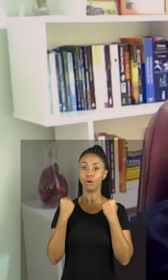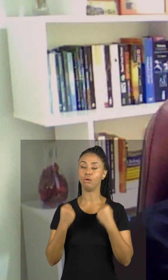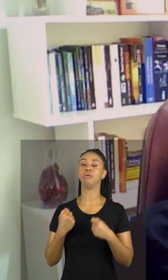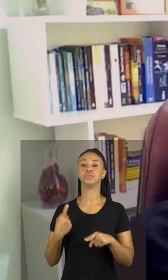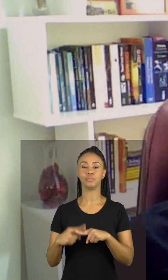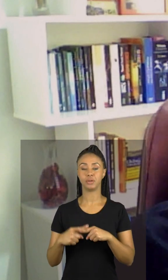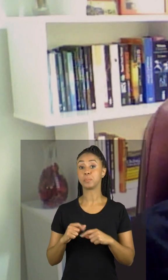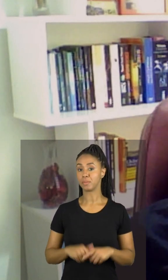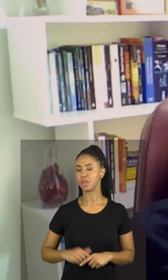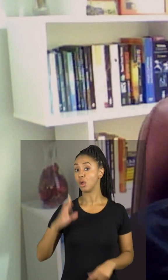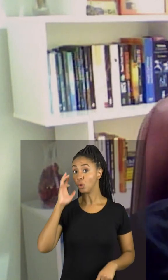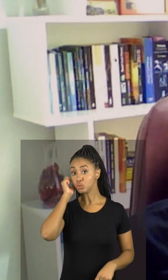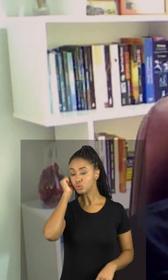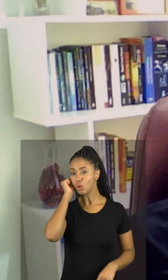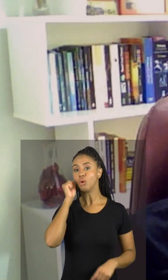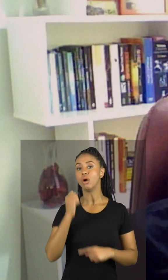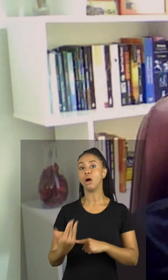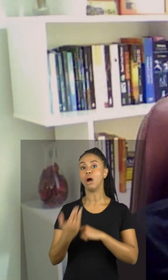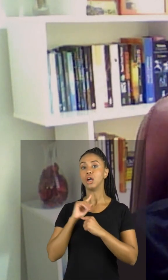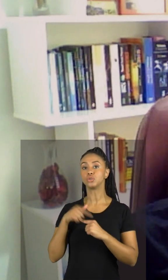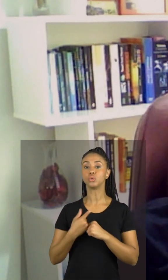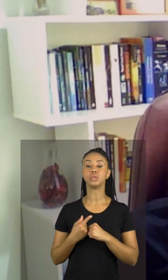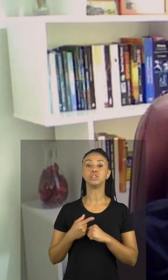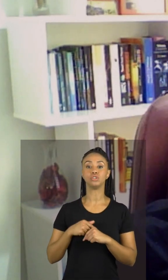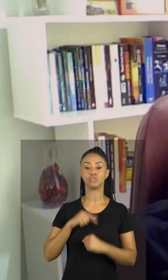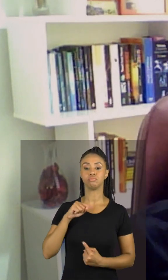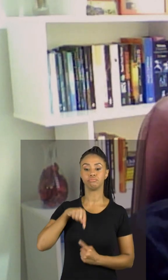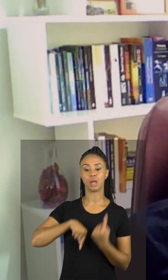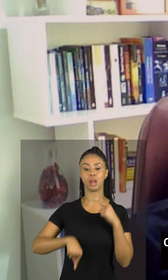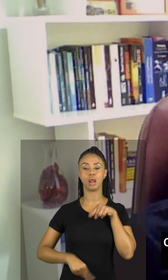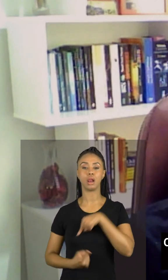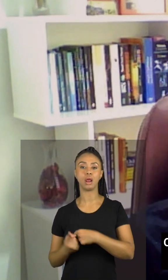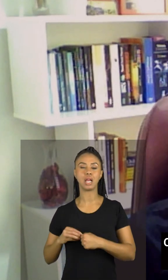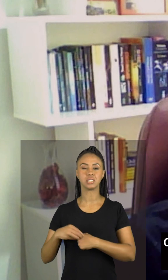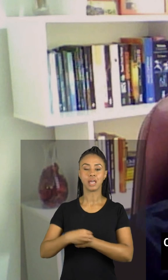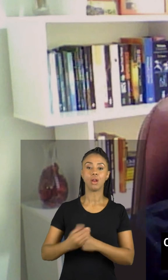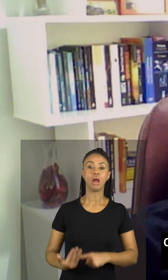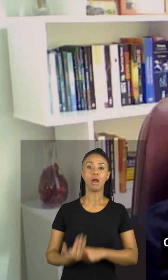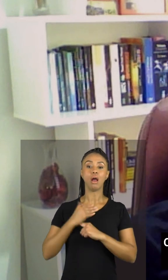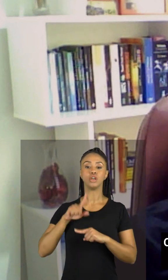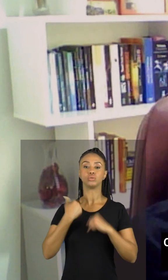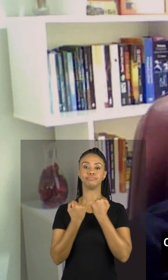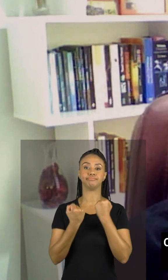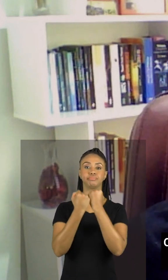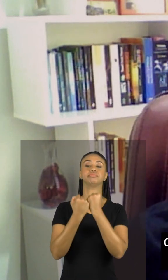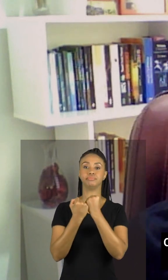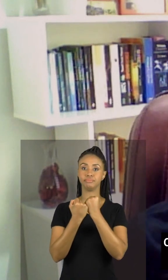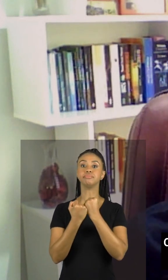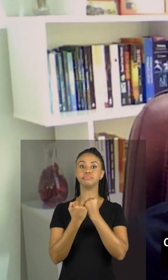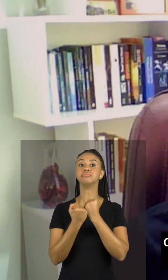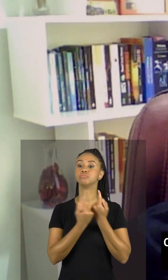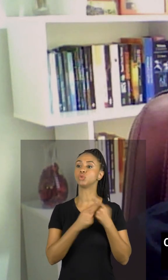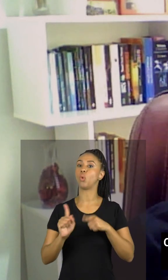ajuda o corpo a produzir células de defesa, que ajudam o nosso organismo contra